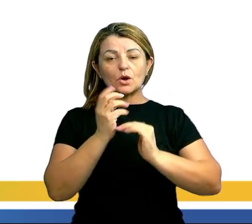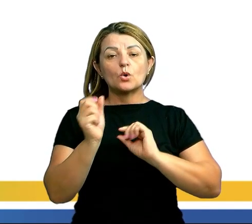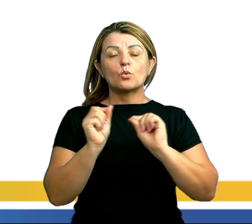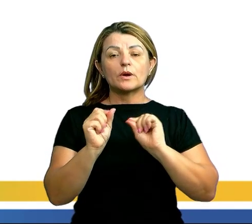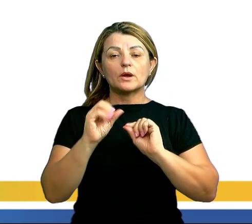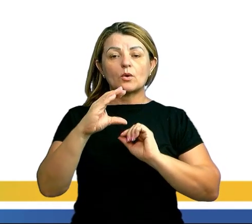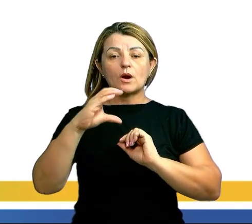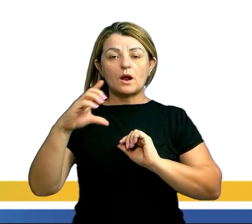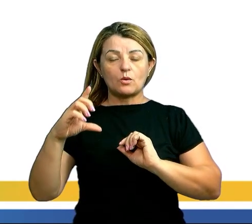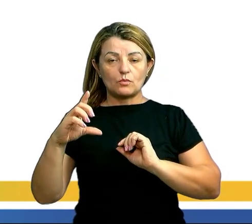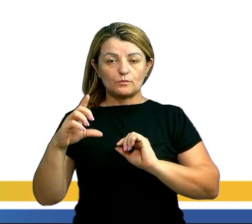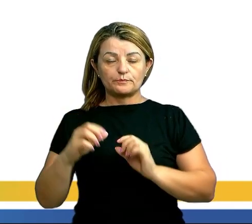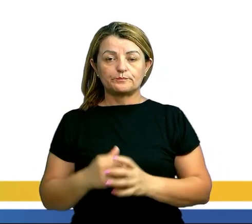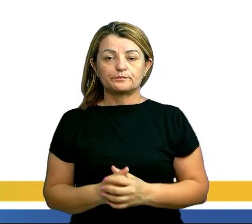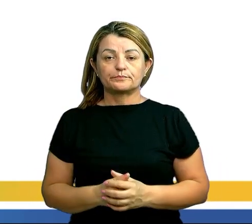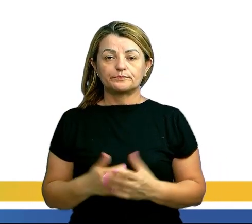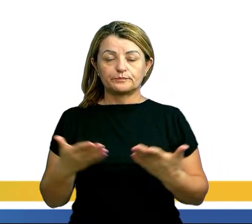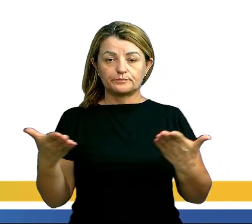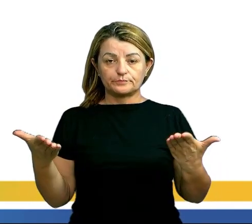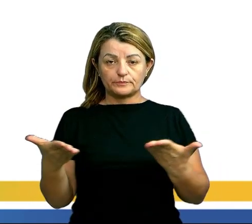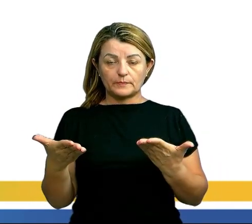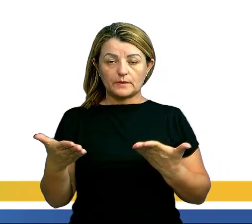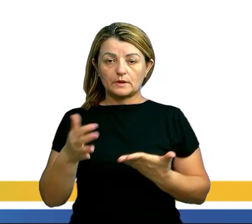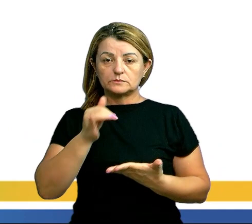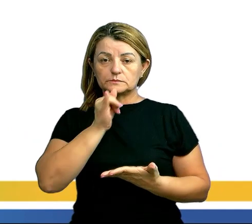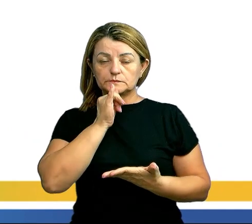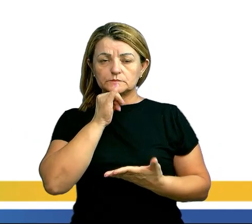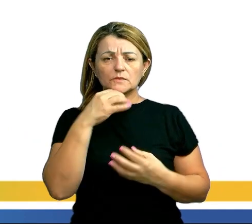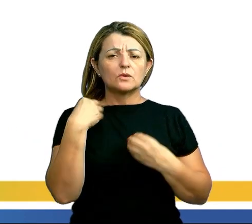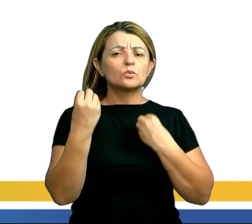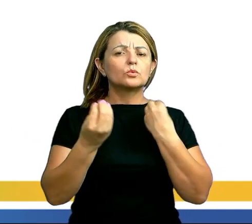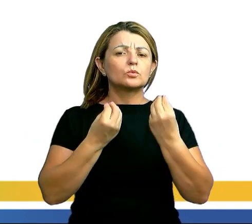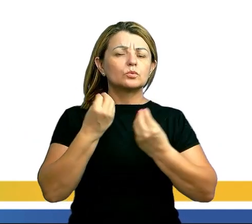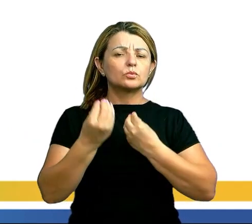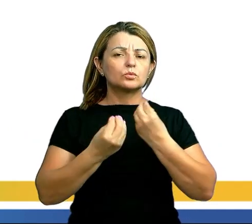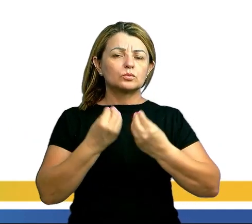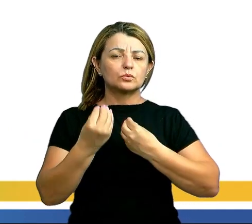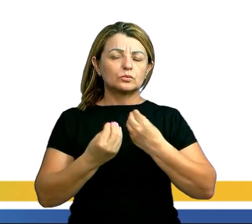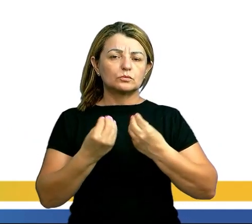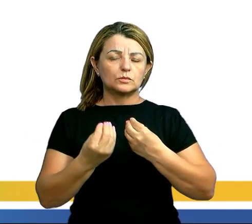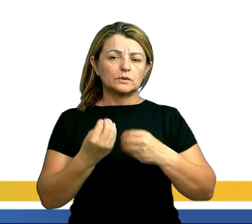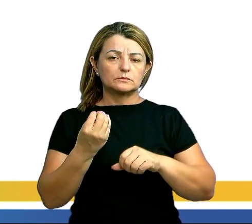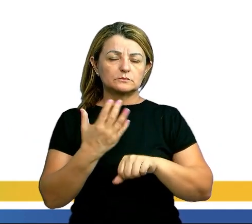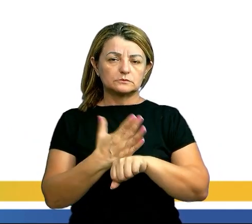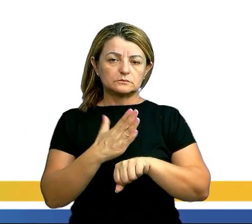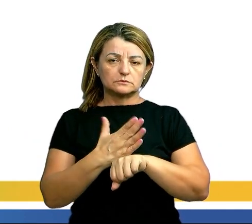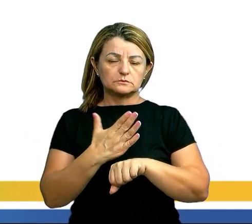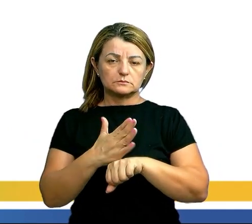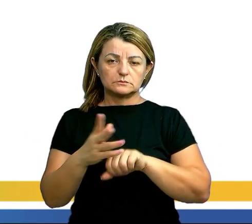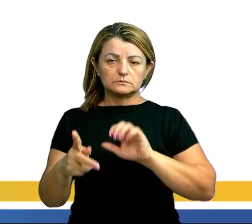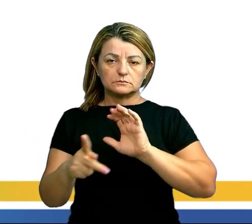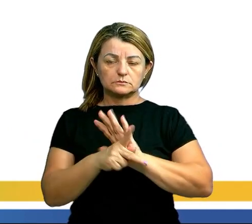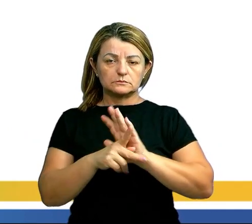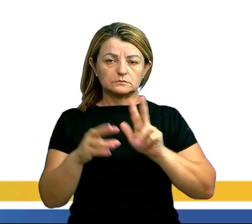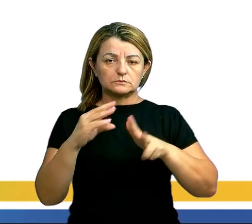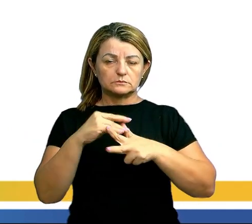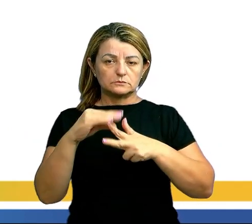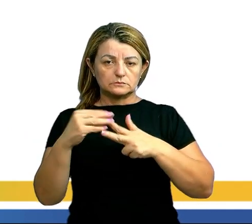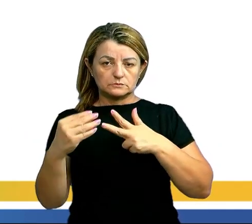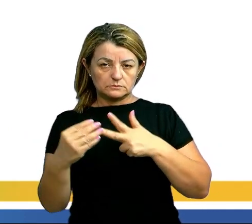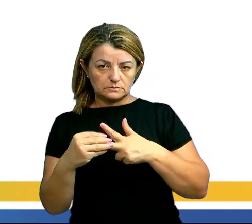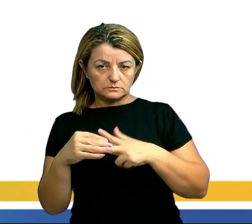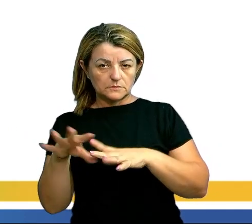calor. Vejamos agora um exemplo de como que isso é trabalhado em questões do Enem. Nesse momento, você vai parar o vídeo,